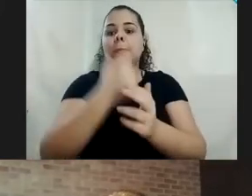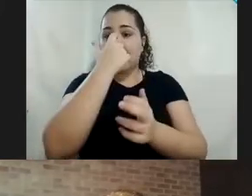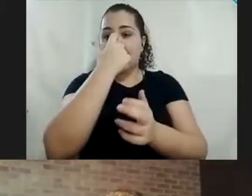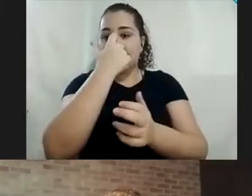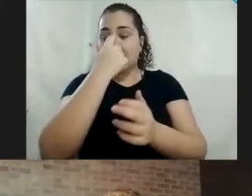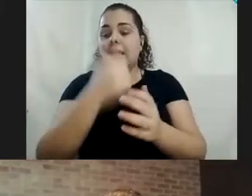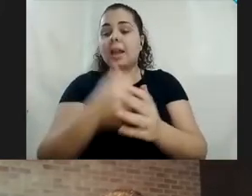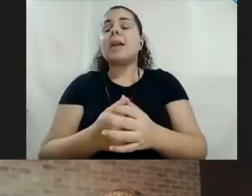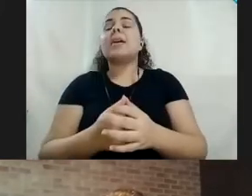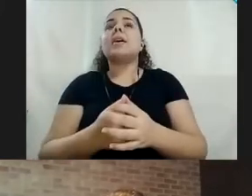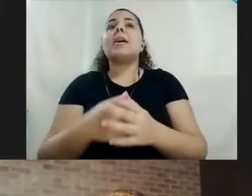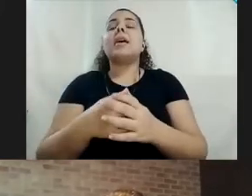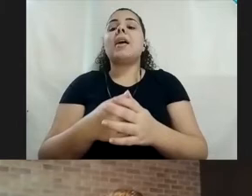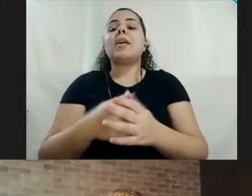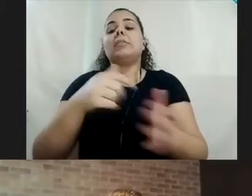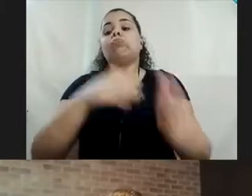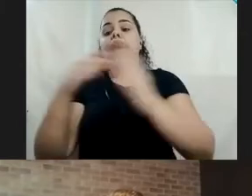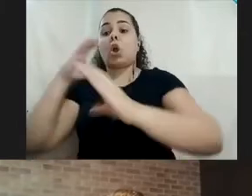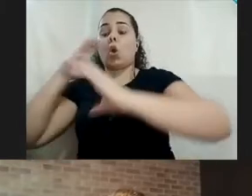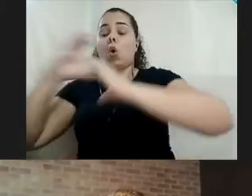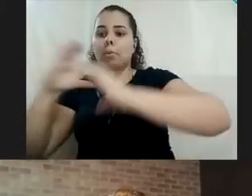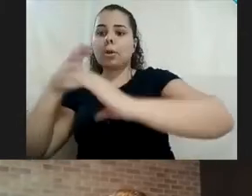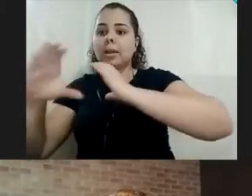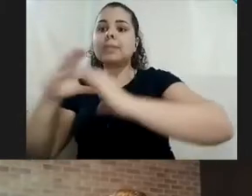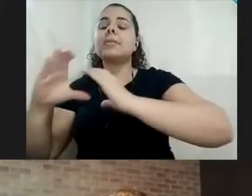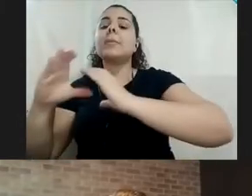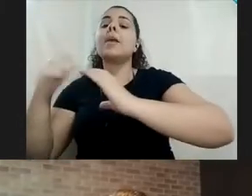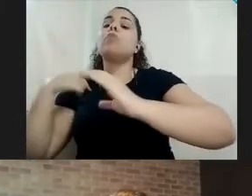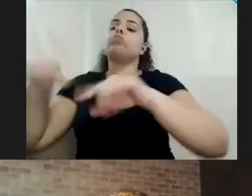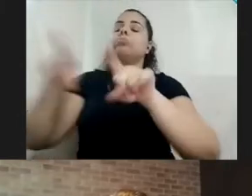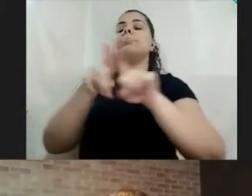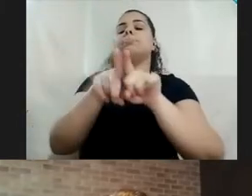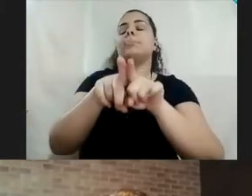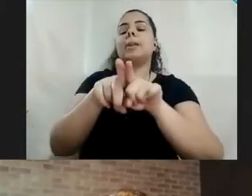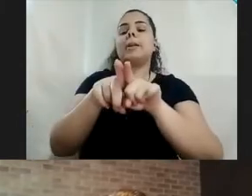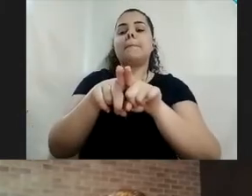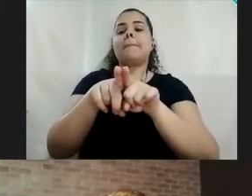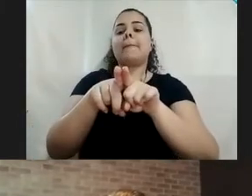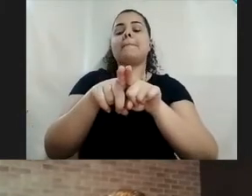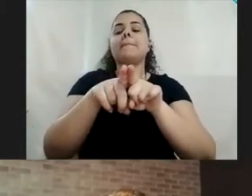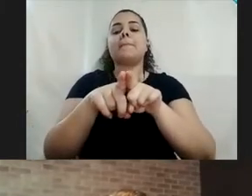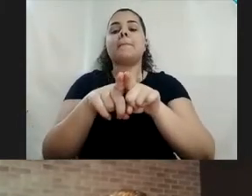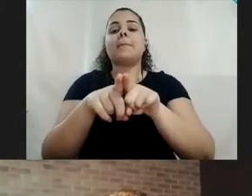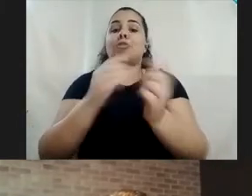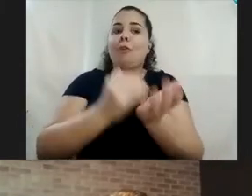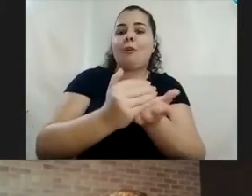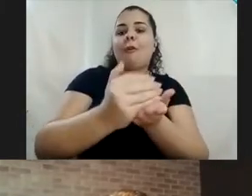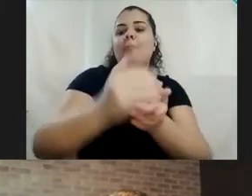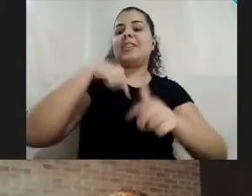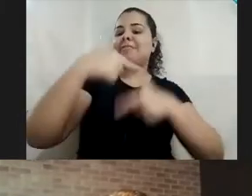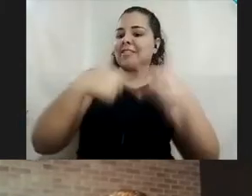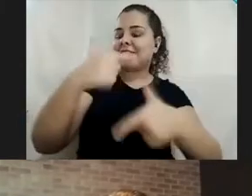além da parte de comunicação, como comunicóloga, eu também estou entrando na área pedagógica como